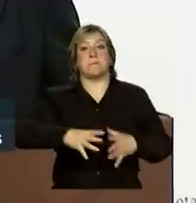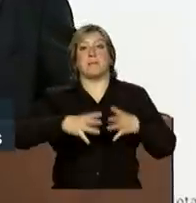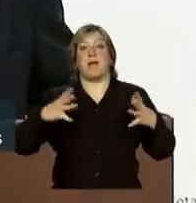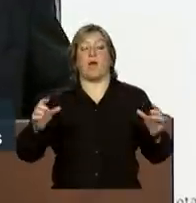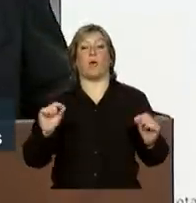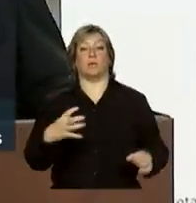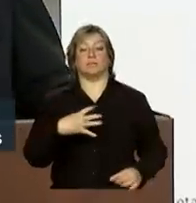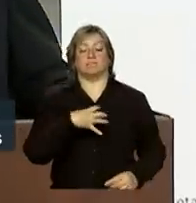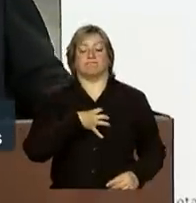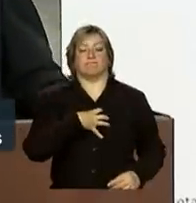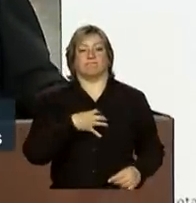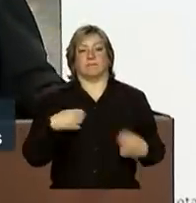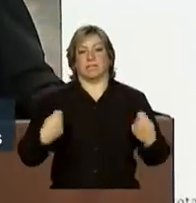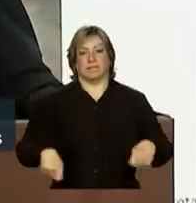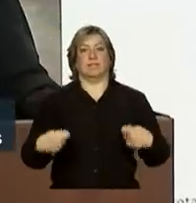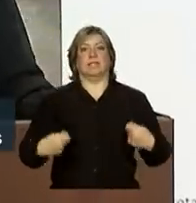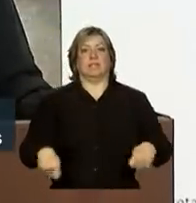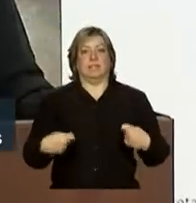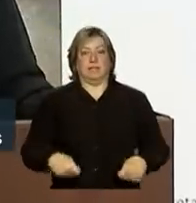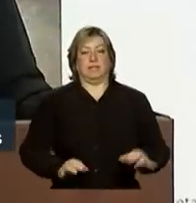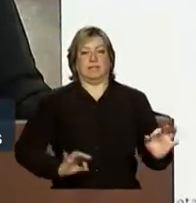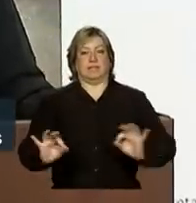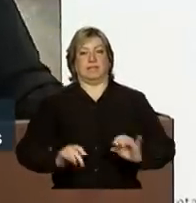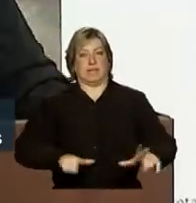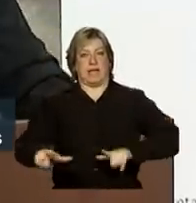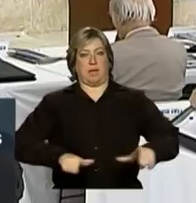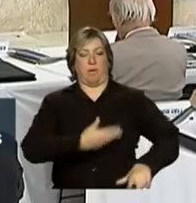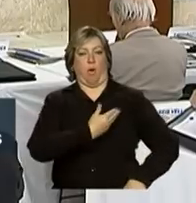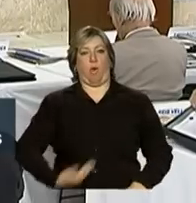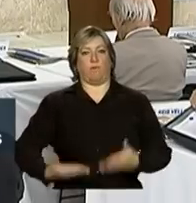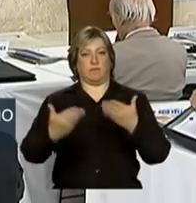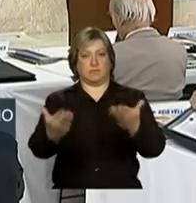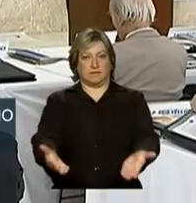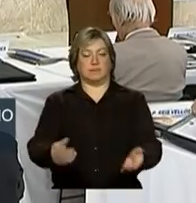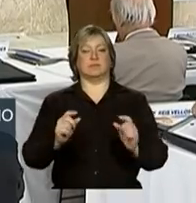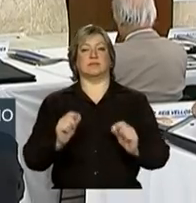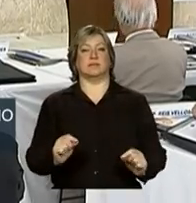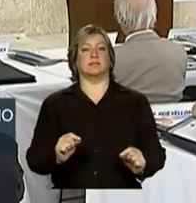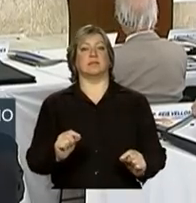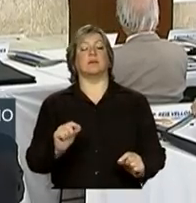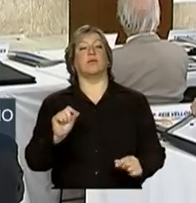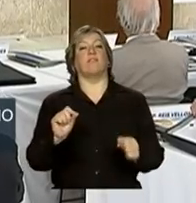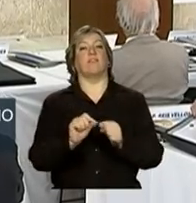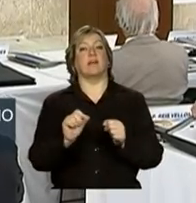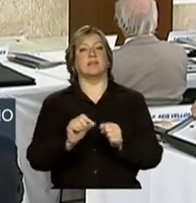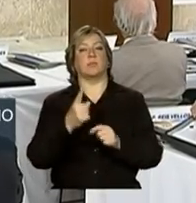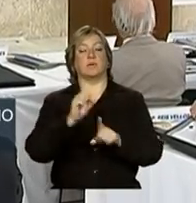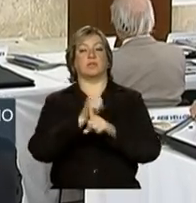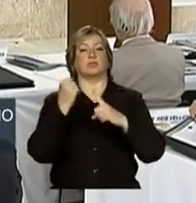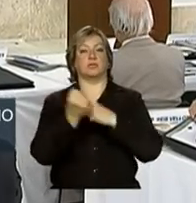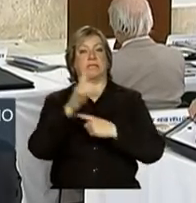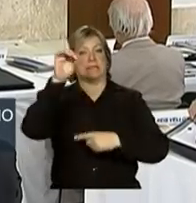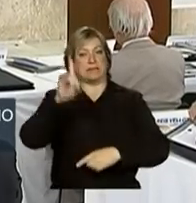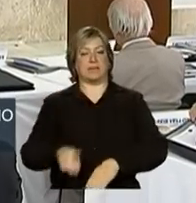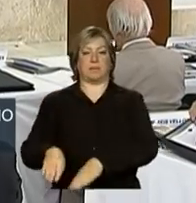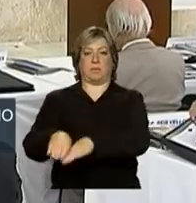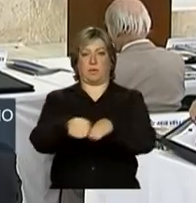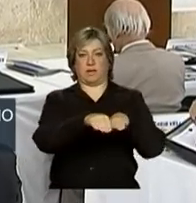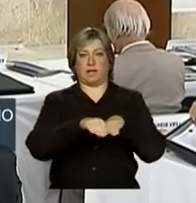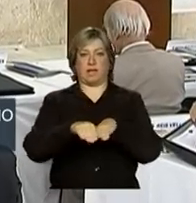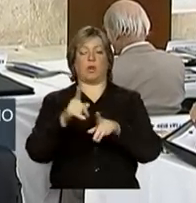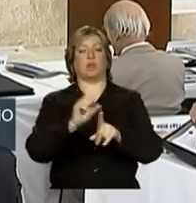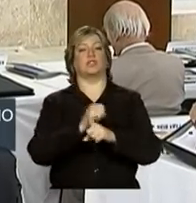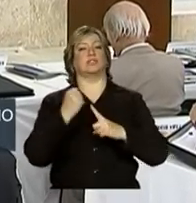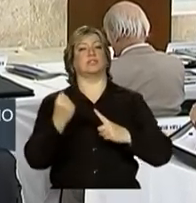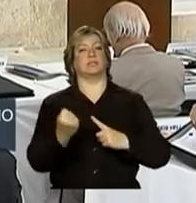nutre a ação governamental de V. Exª, que é a construção de uma sociedade democrática, uma